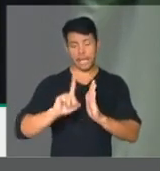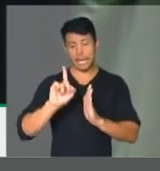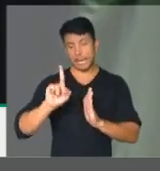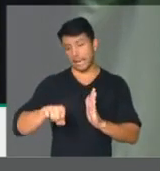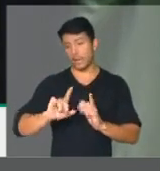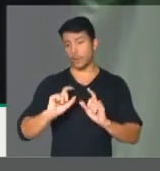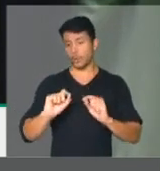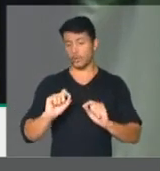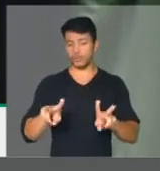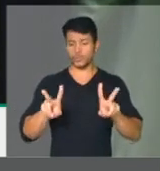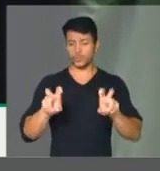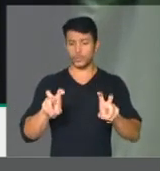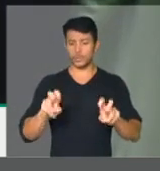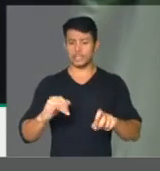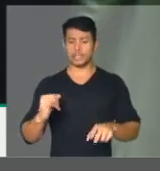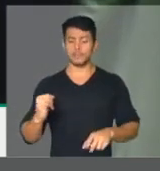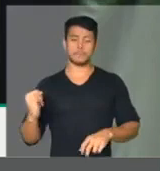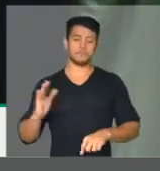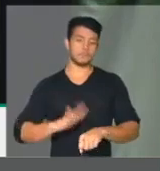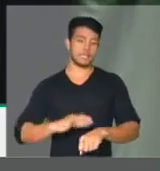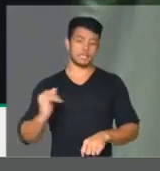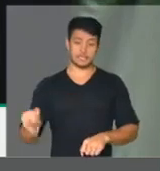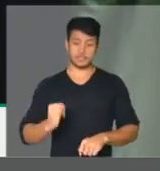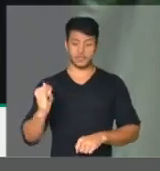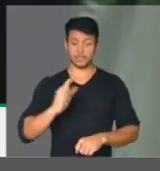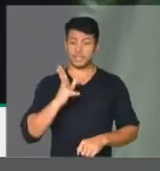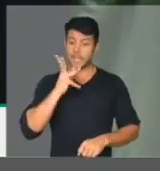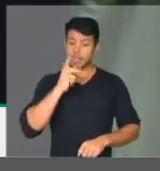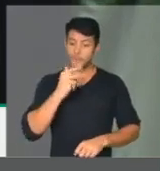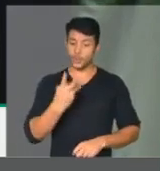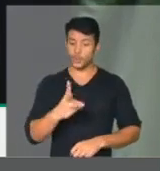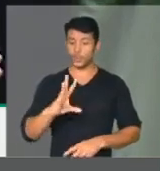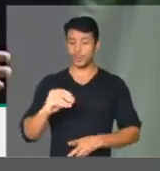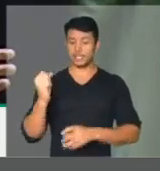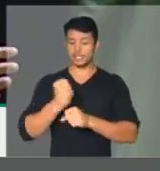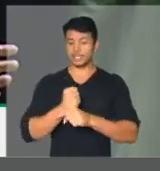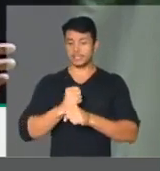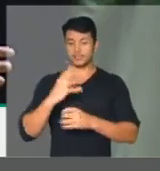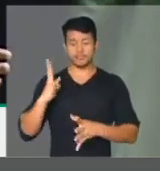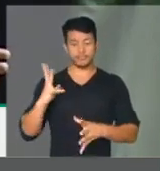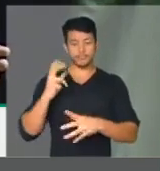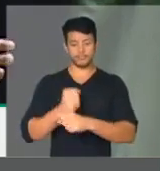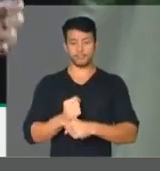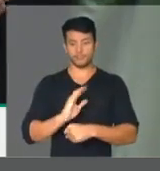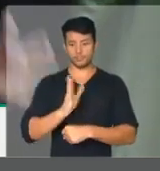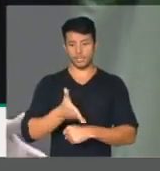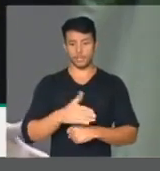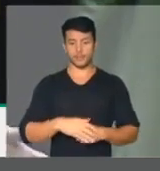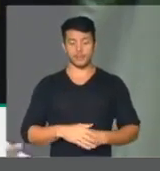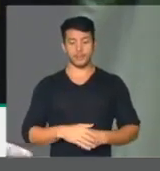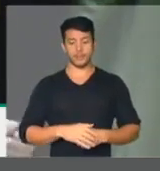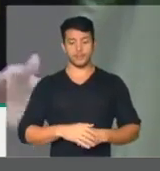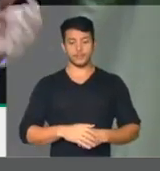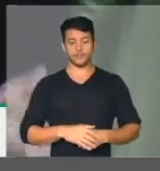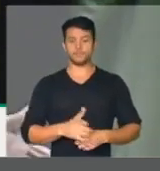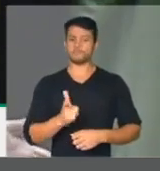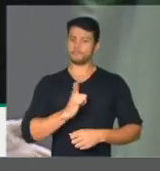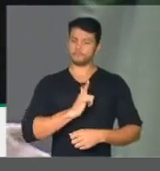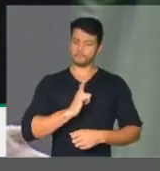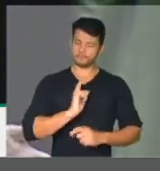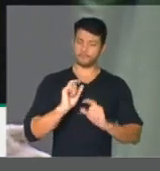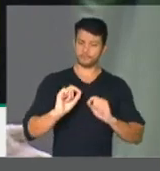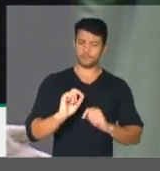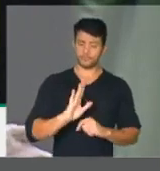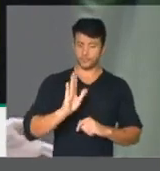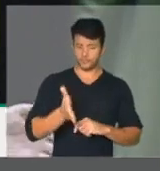grande tema que não foi feito nesses 30 anos. Senhores constituintes, ajudar os estados, ajudar os